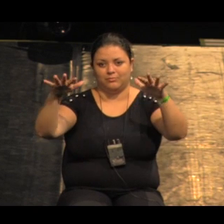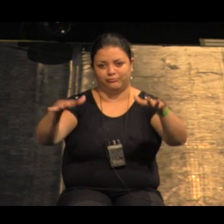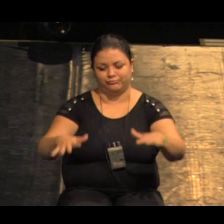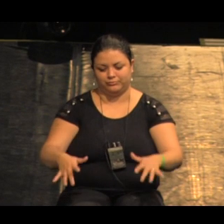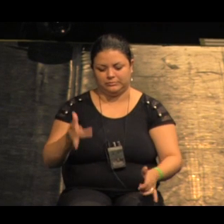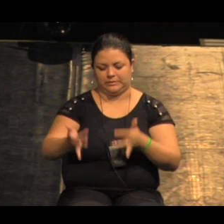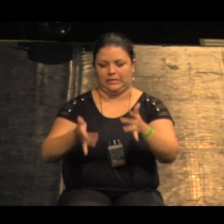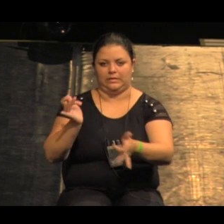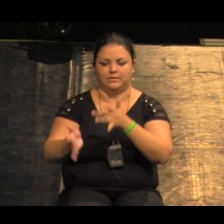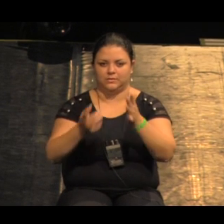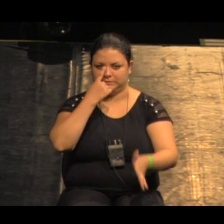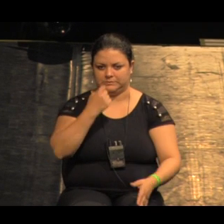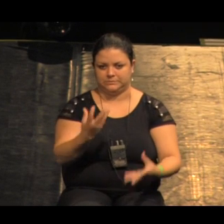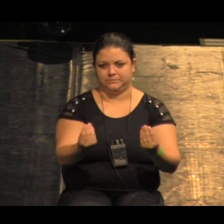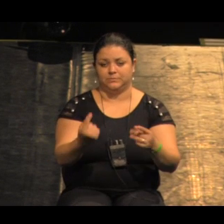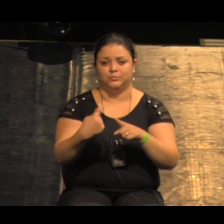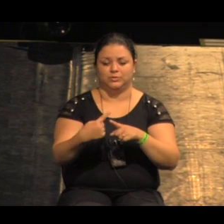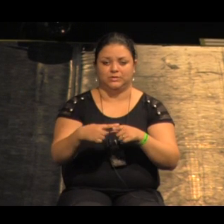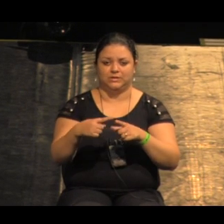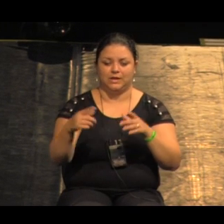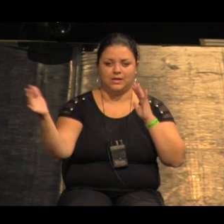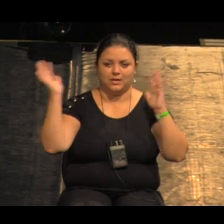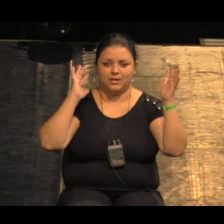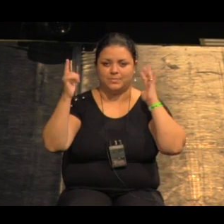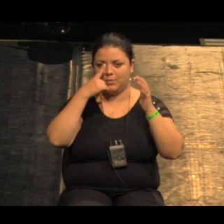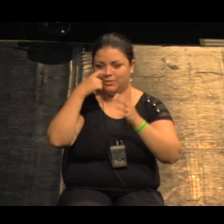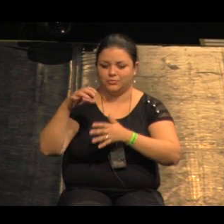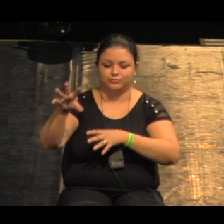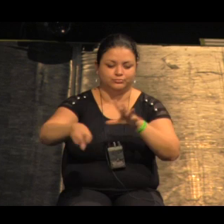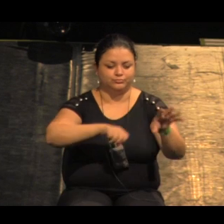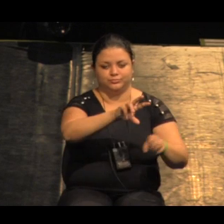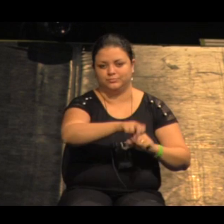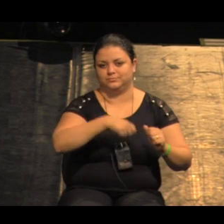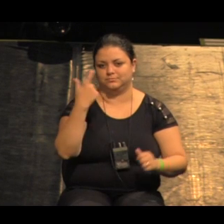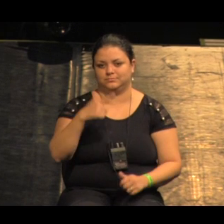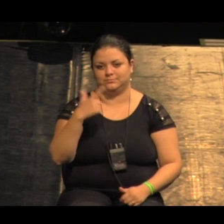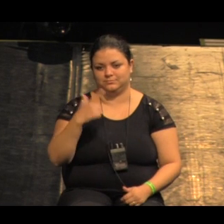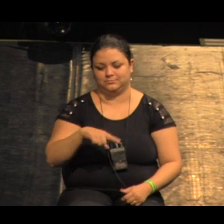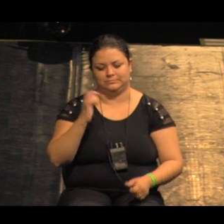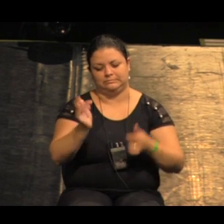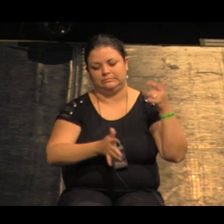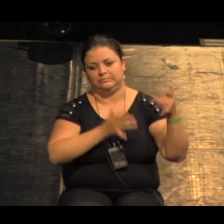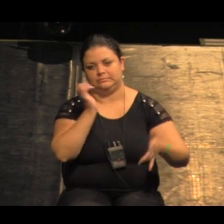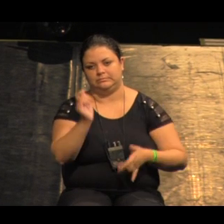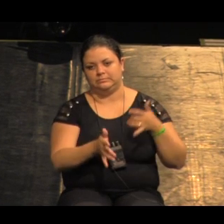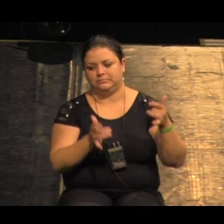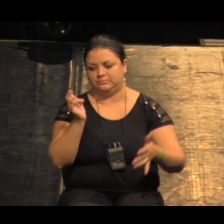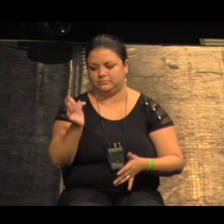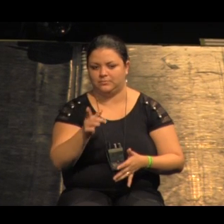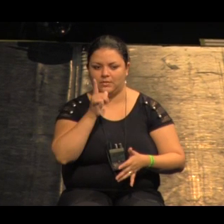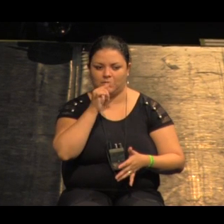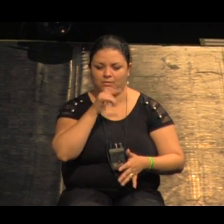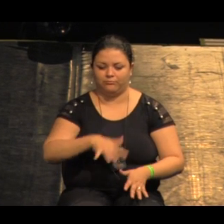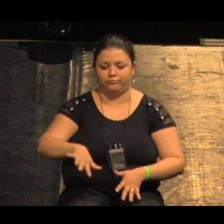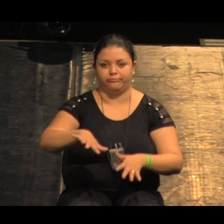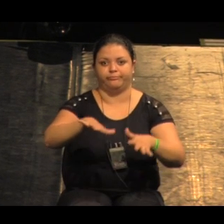lixo nas comunidades não é só a higiene é que o lixo entope todas as galerias de água pluvial em um